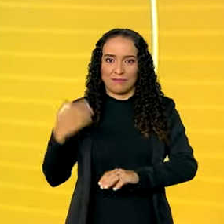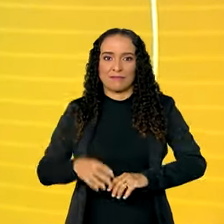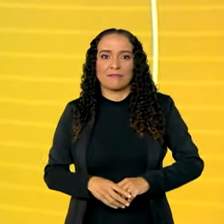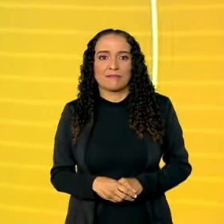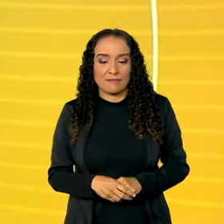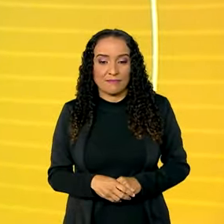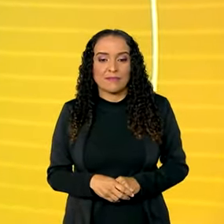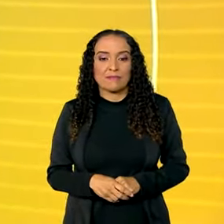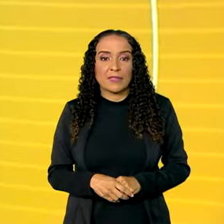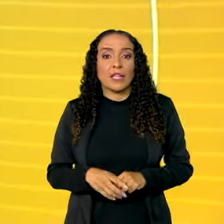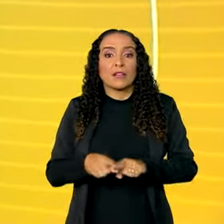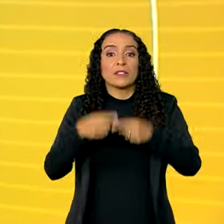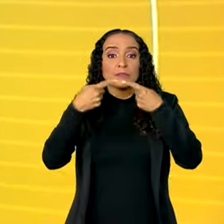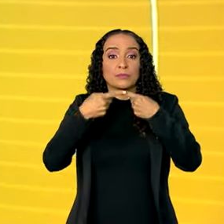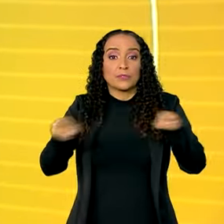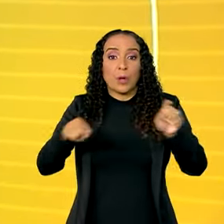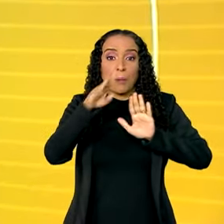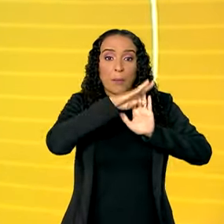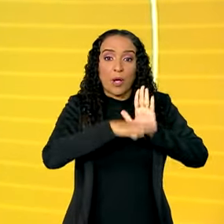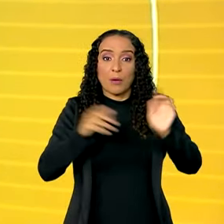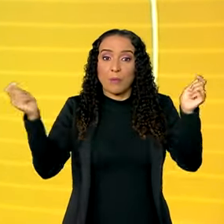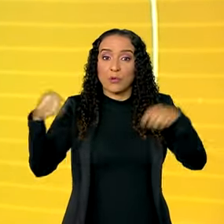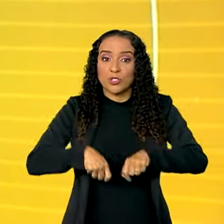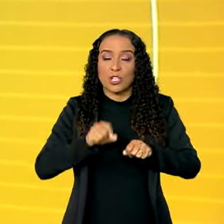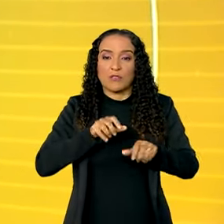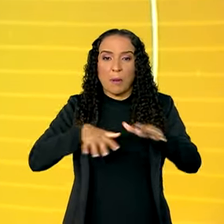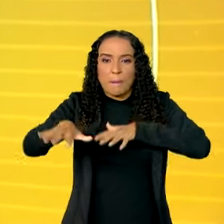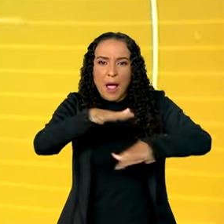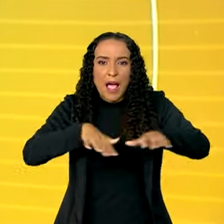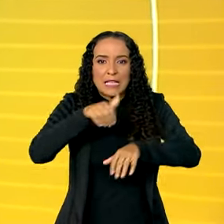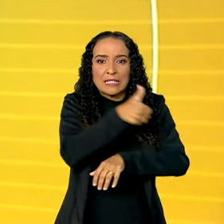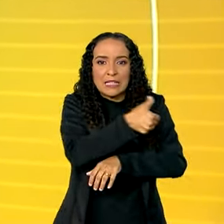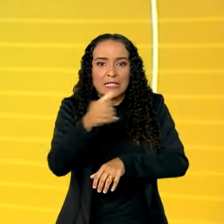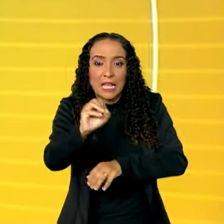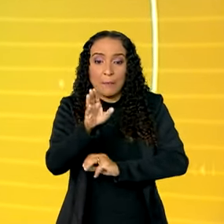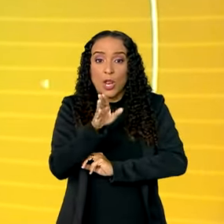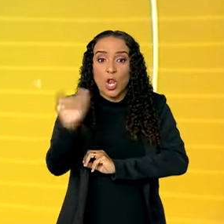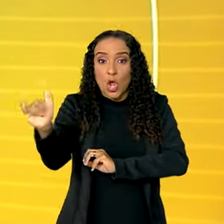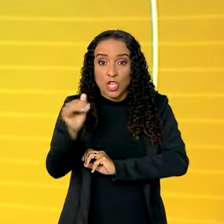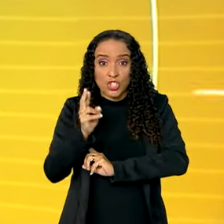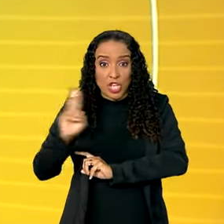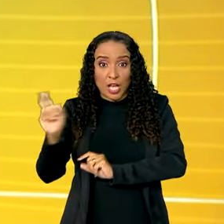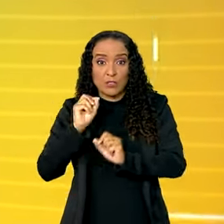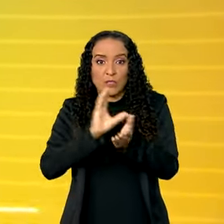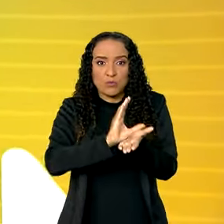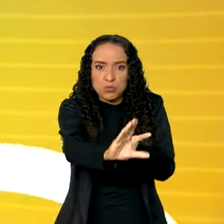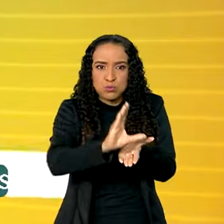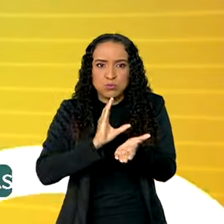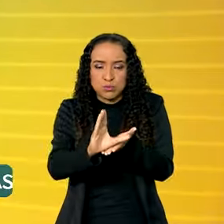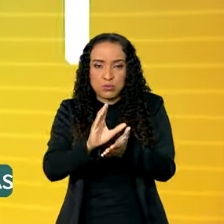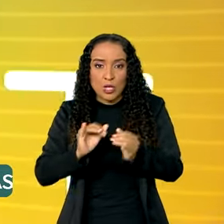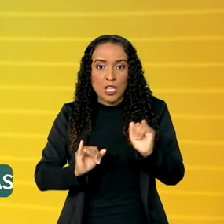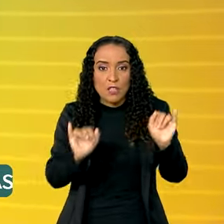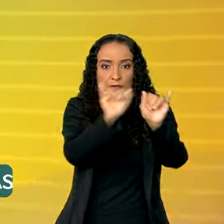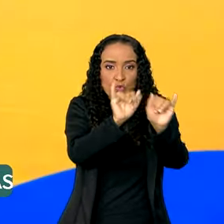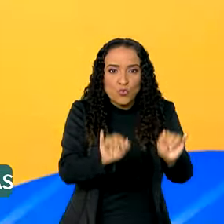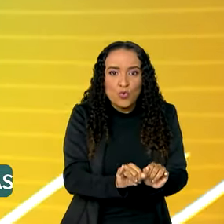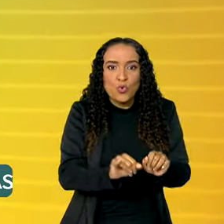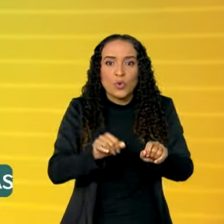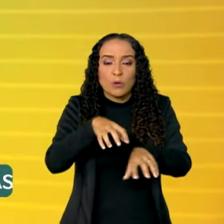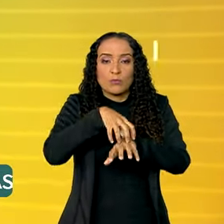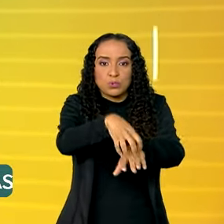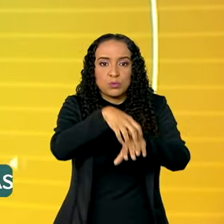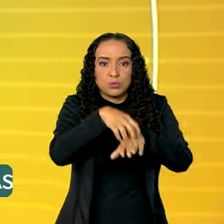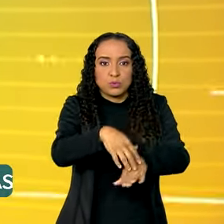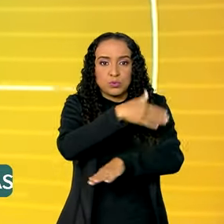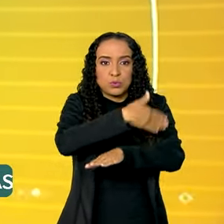Foi lançado um programa capaz de mobilizar 110 bilhões de reais em investimentos de infraestrutura